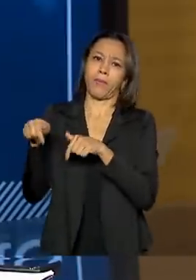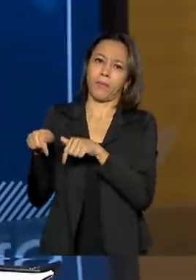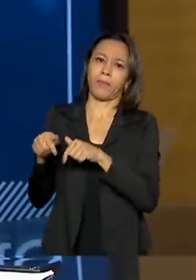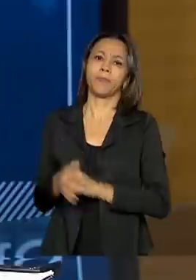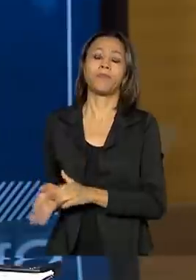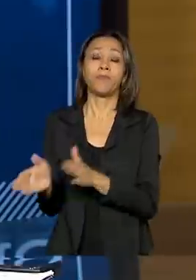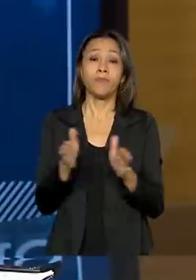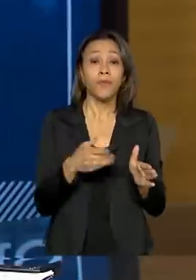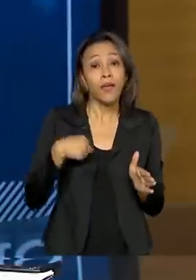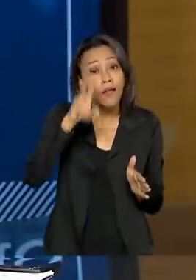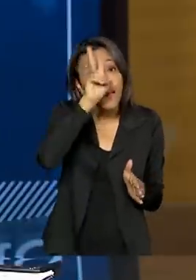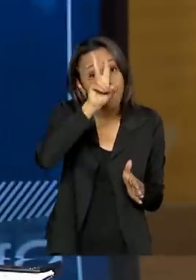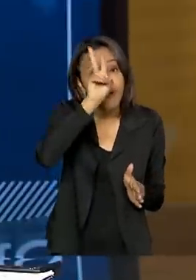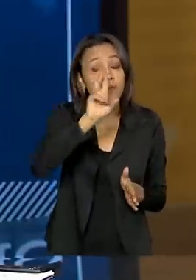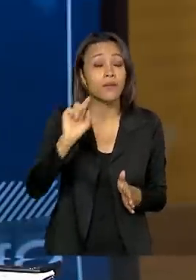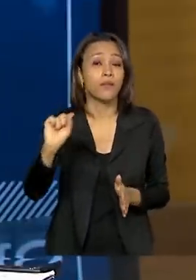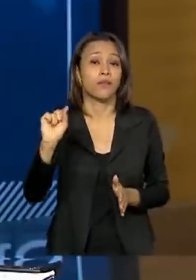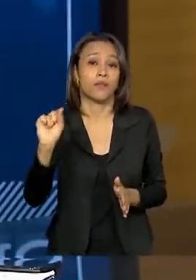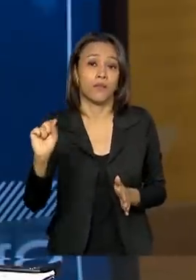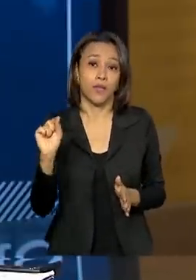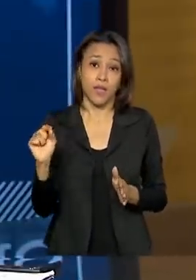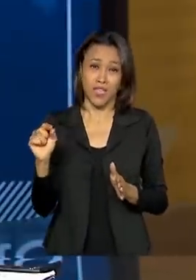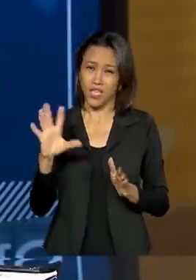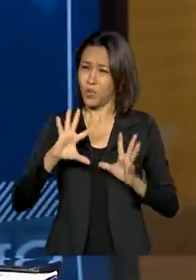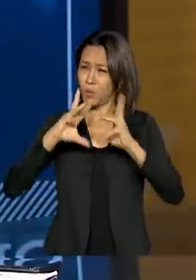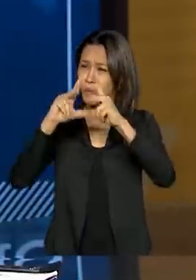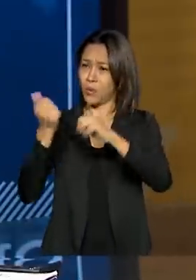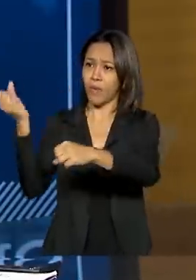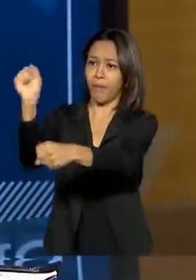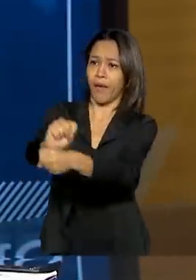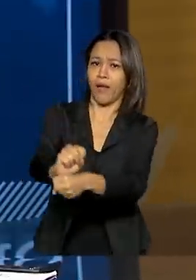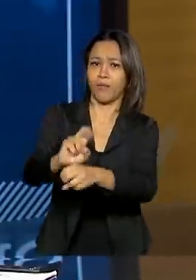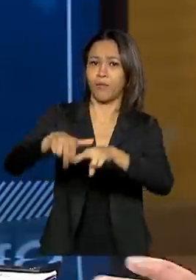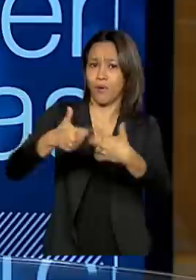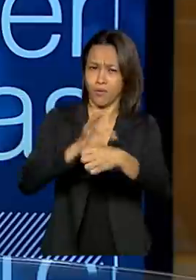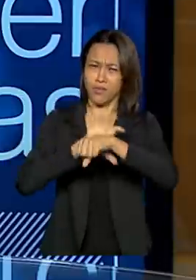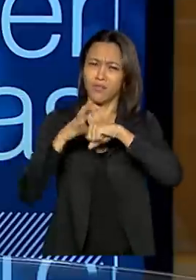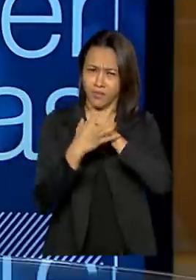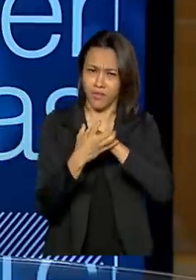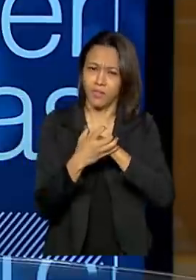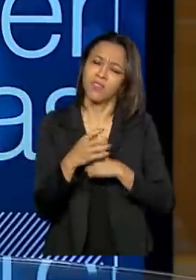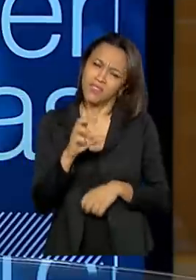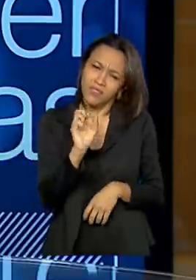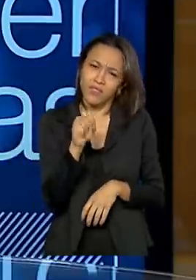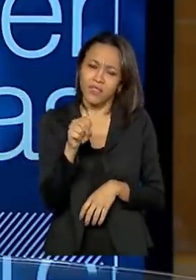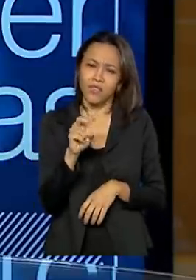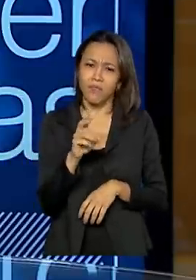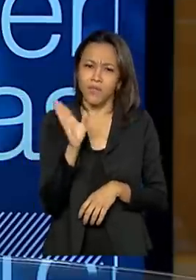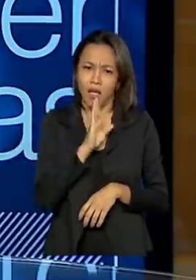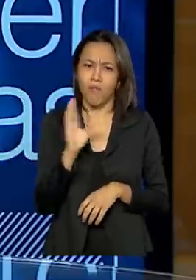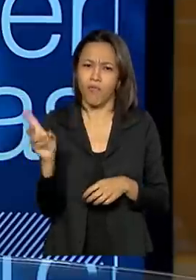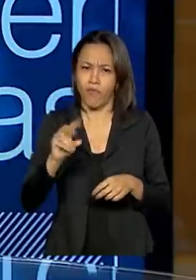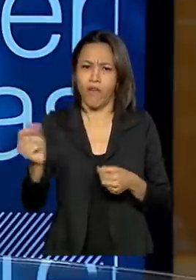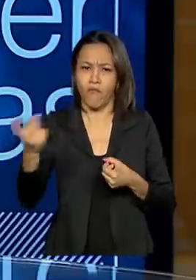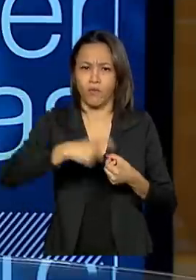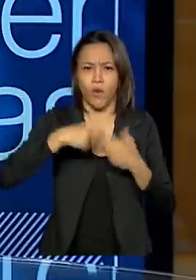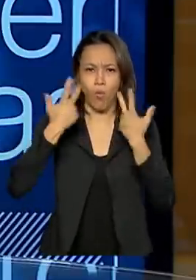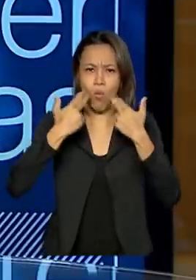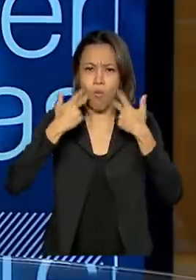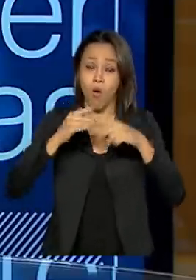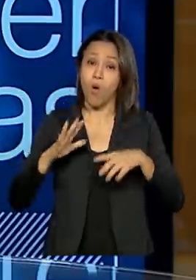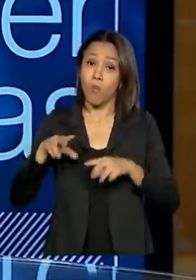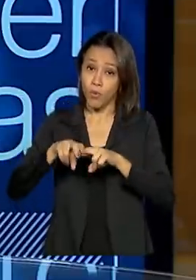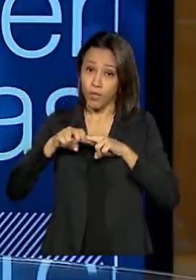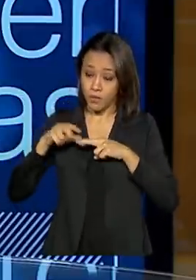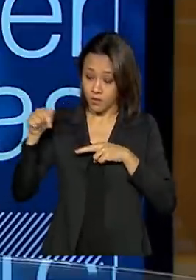que nesse momento as estações, obviamente, estão paralisadas por conta da Covid-19. Sim, mas em breve voltarão. Então a FUNAI já tem que trabalhar com essa